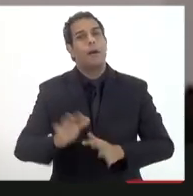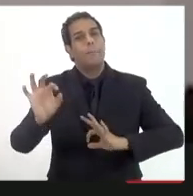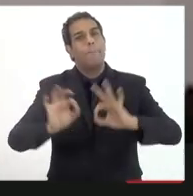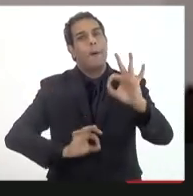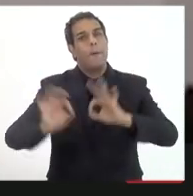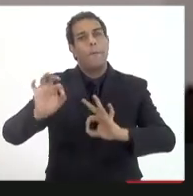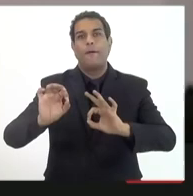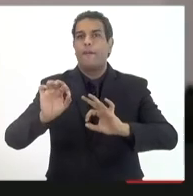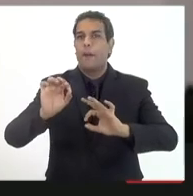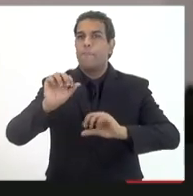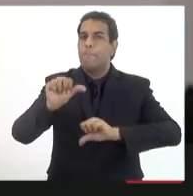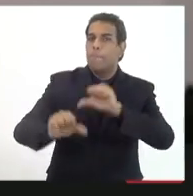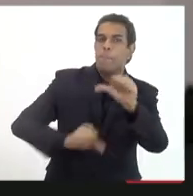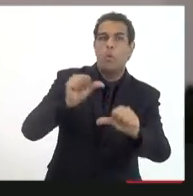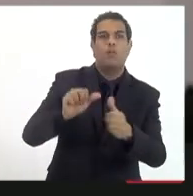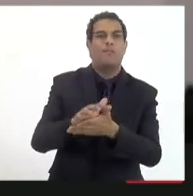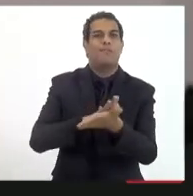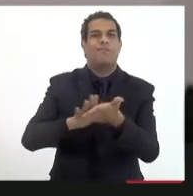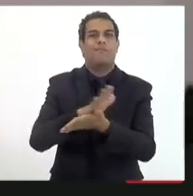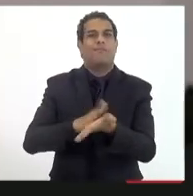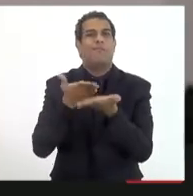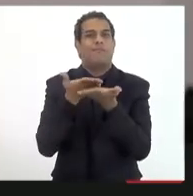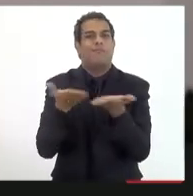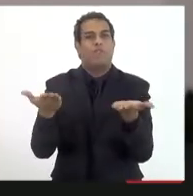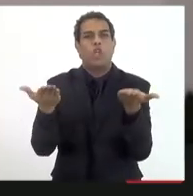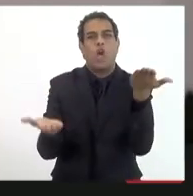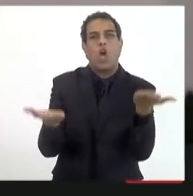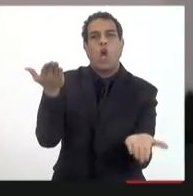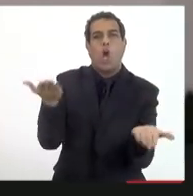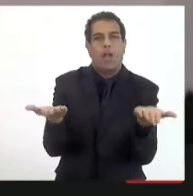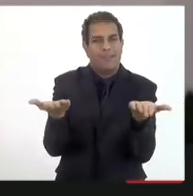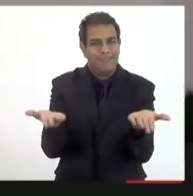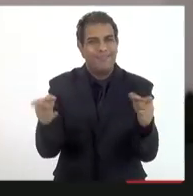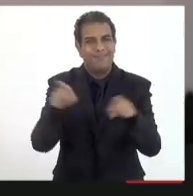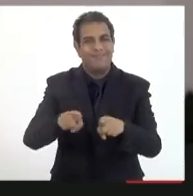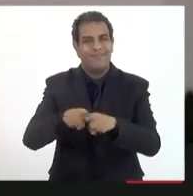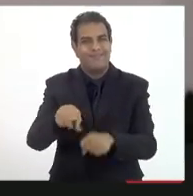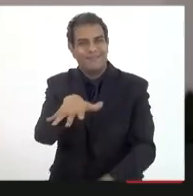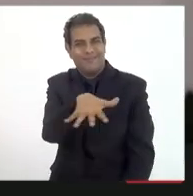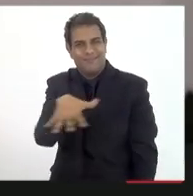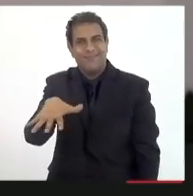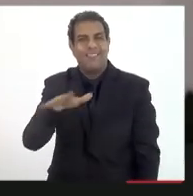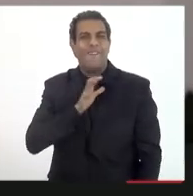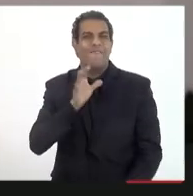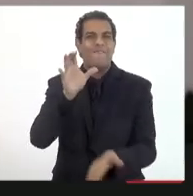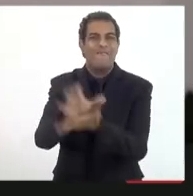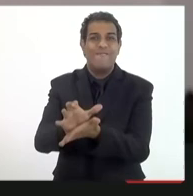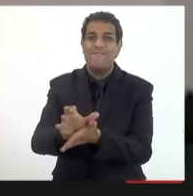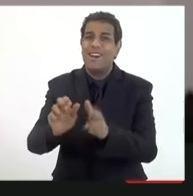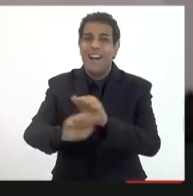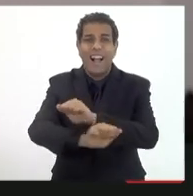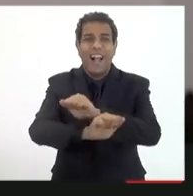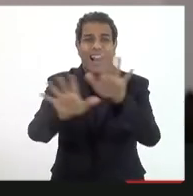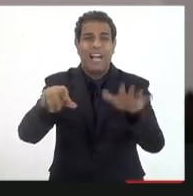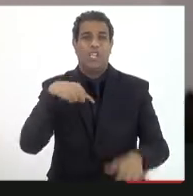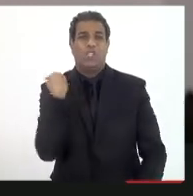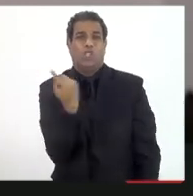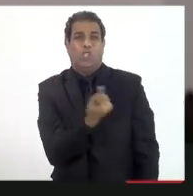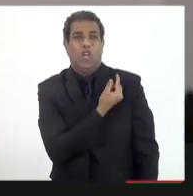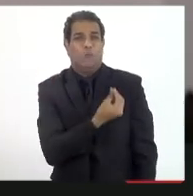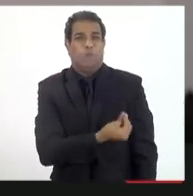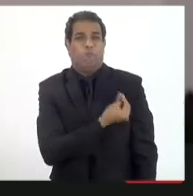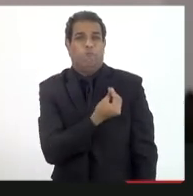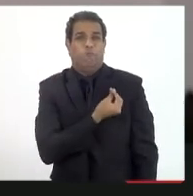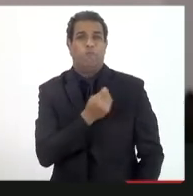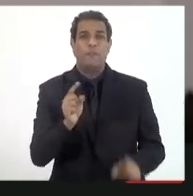de lei não fugirá dessa questão do equilíbrio financeiro mas eu acho que está claro para nós aqui acho que